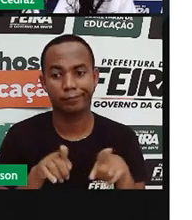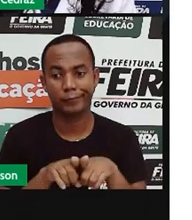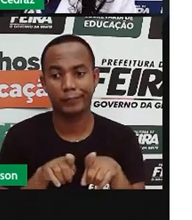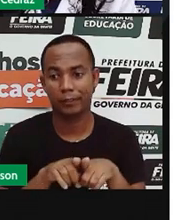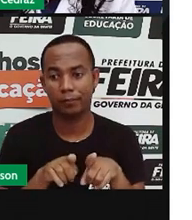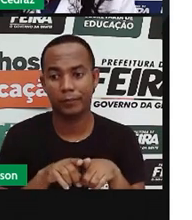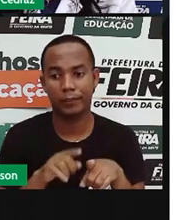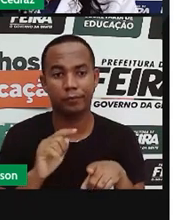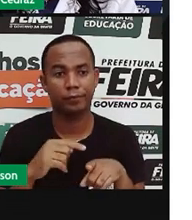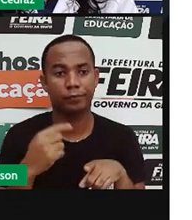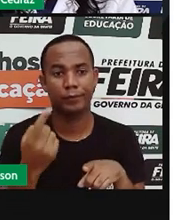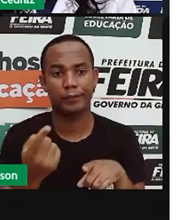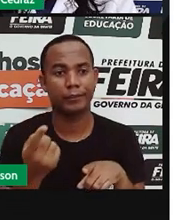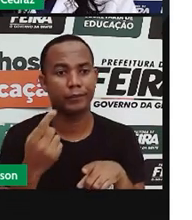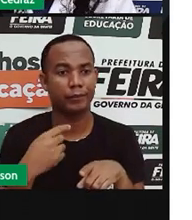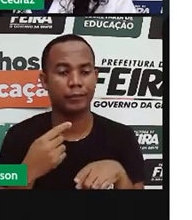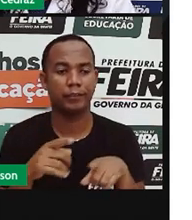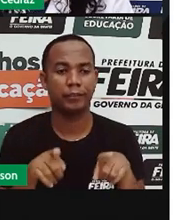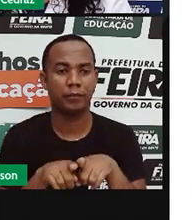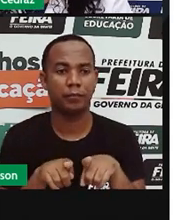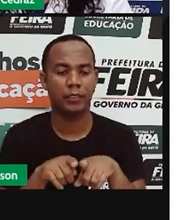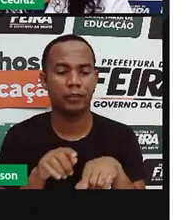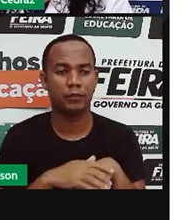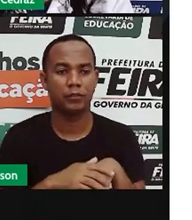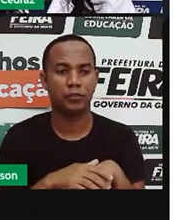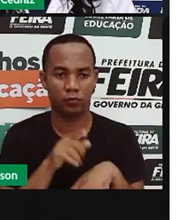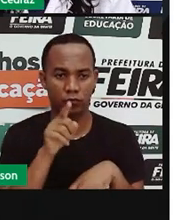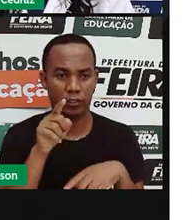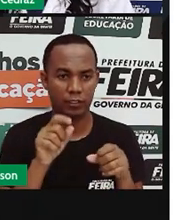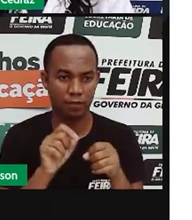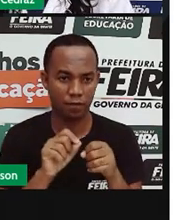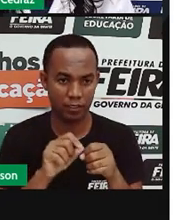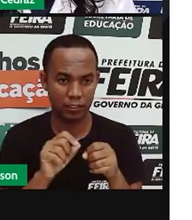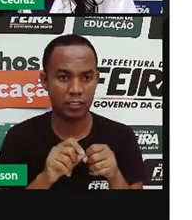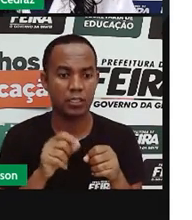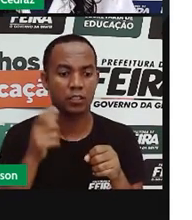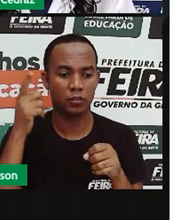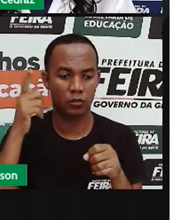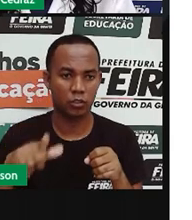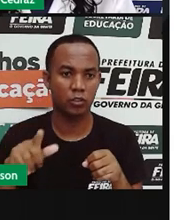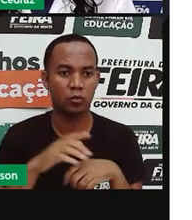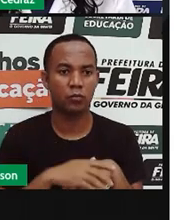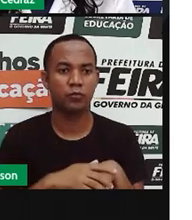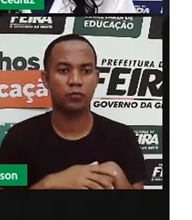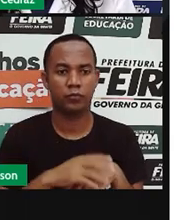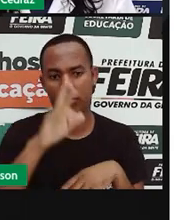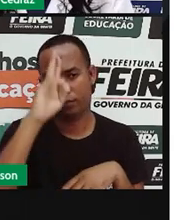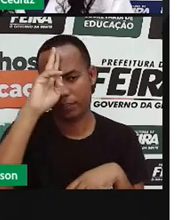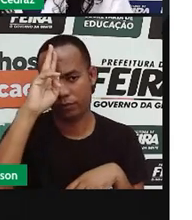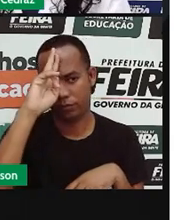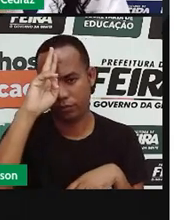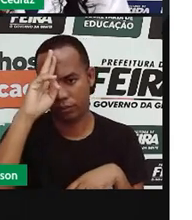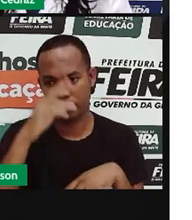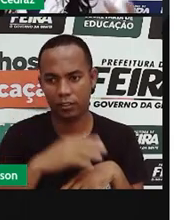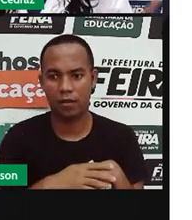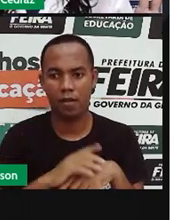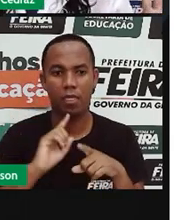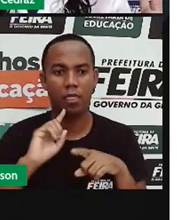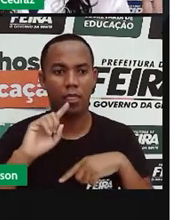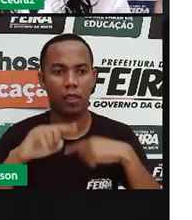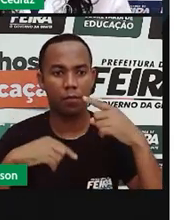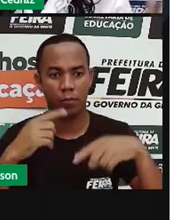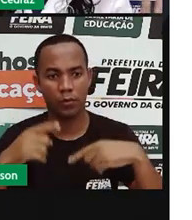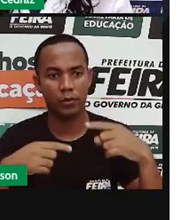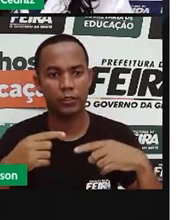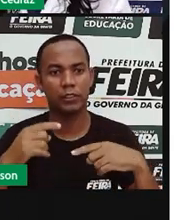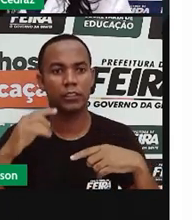na frente ou atrás. E você vai fazer essa anotação de novo meio dia. E depois vai para